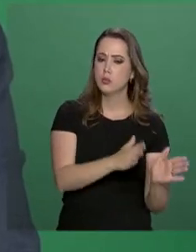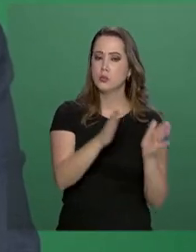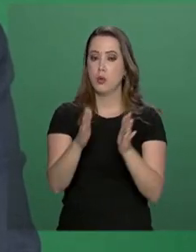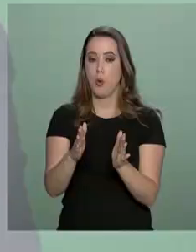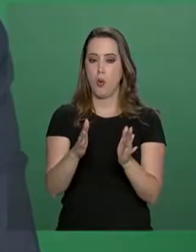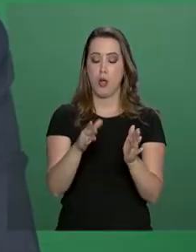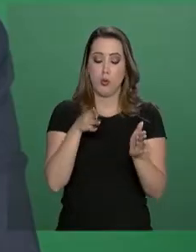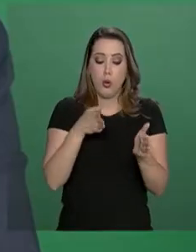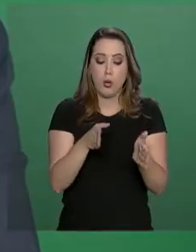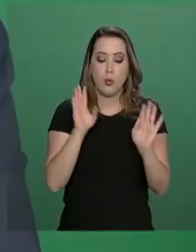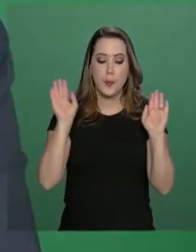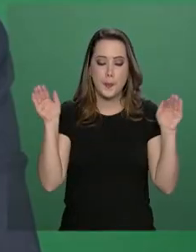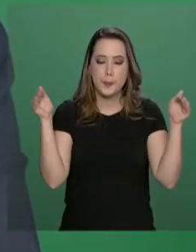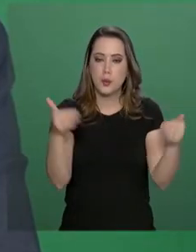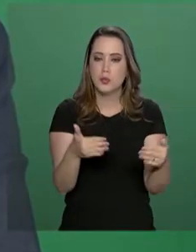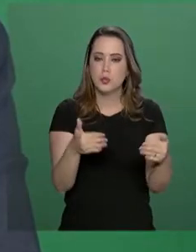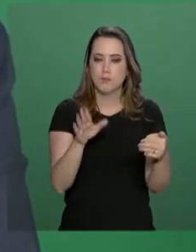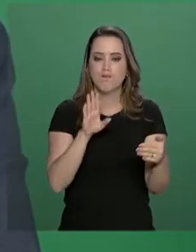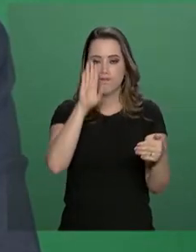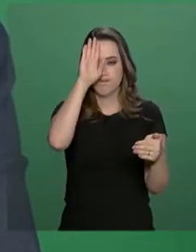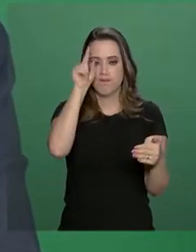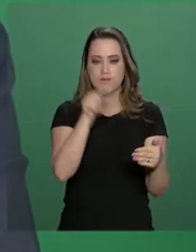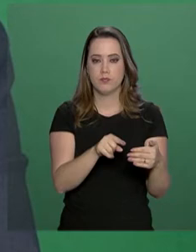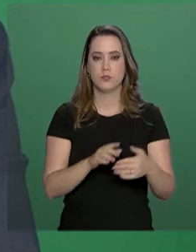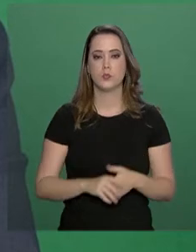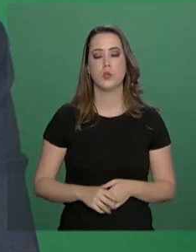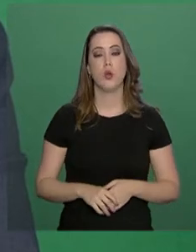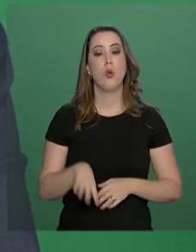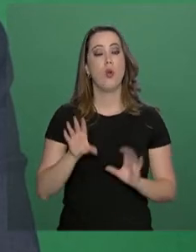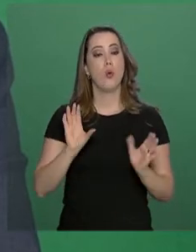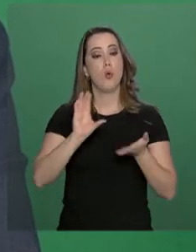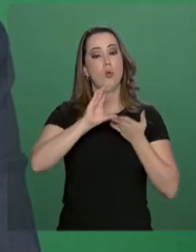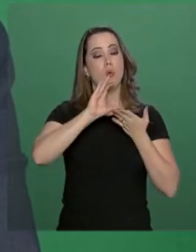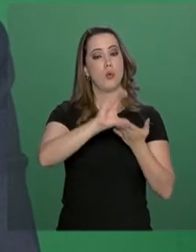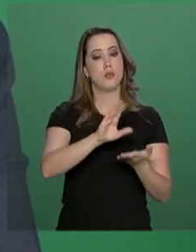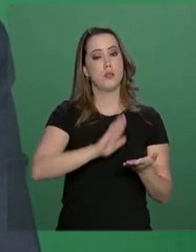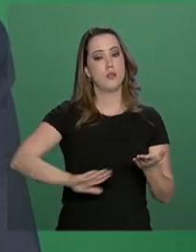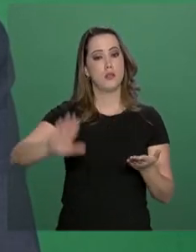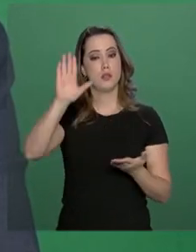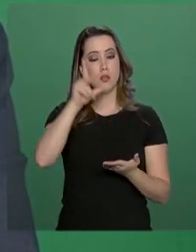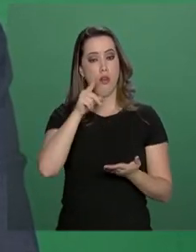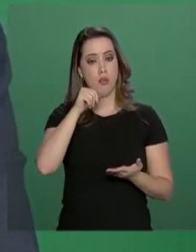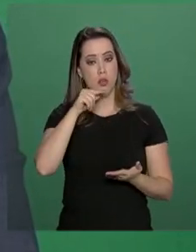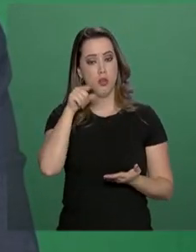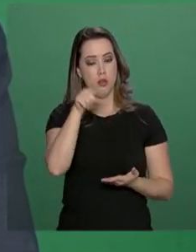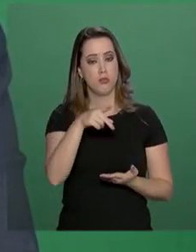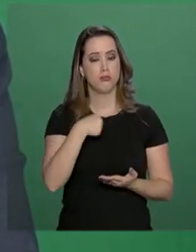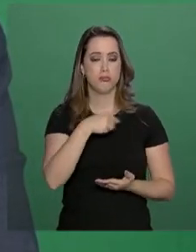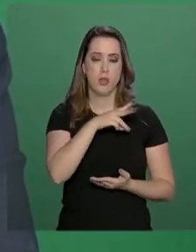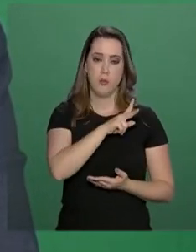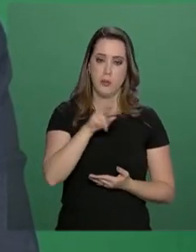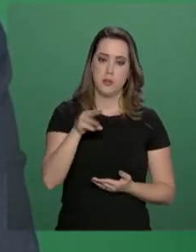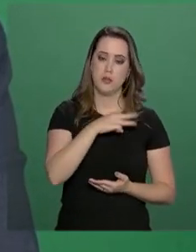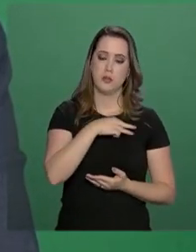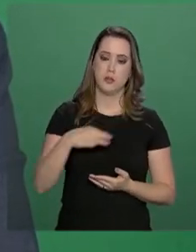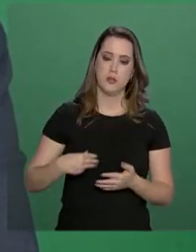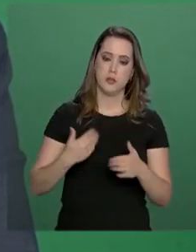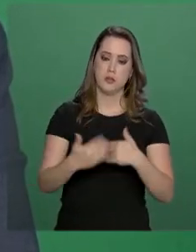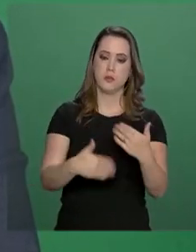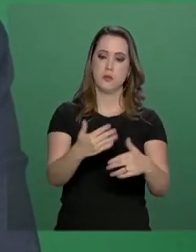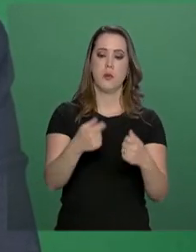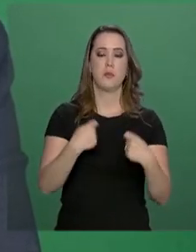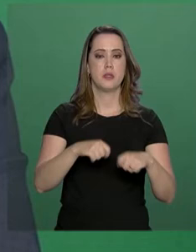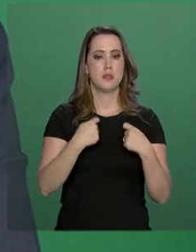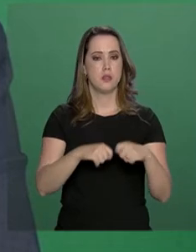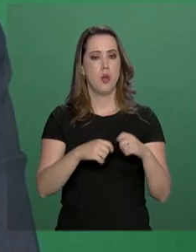priorizemos. O Conselho Nacional de Recursos Hídricos, o qual eu presido como ministro do Desenvolvimento Regional, tem